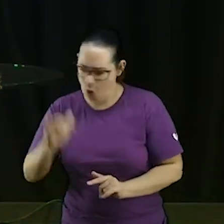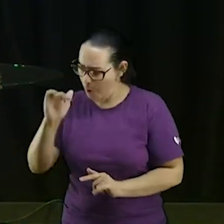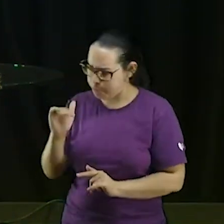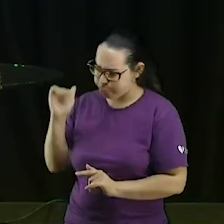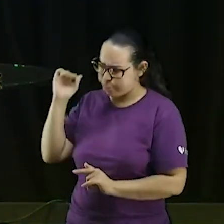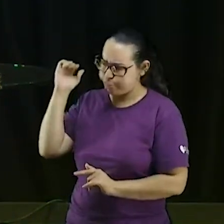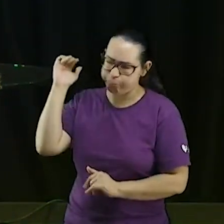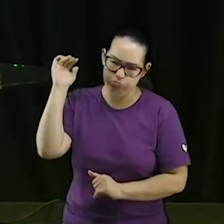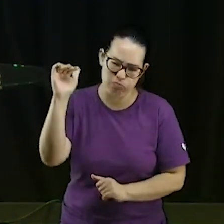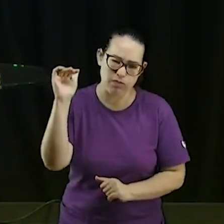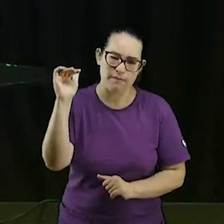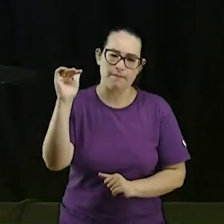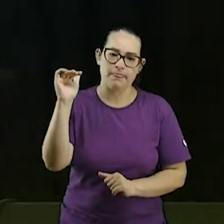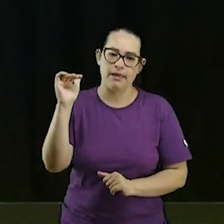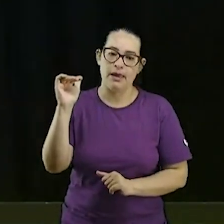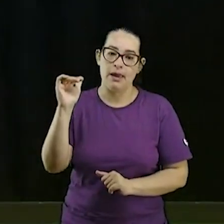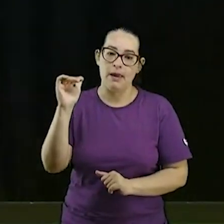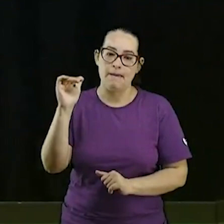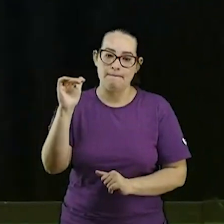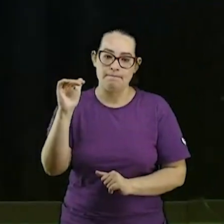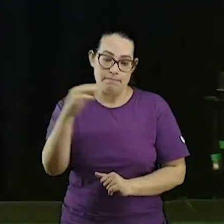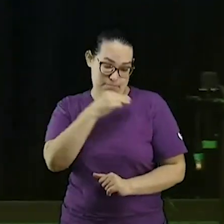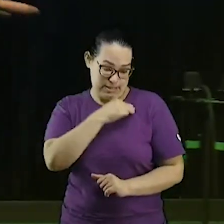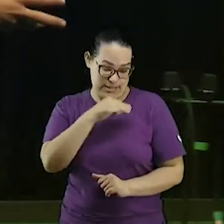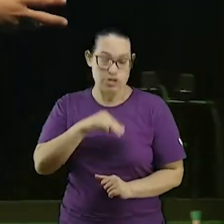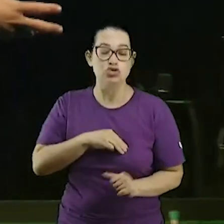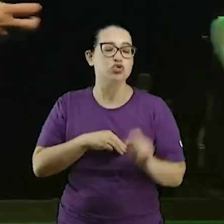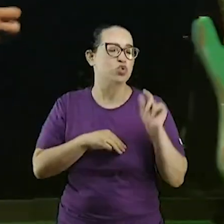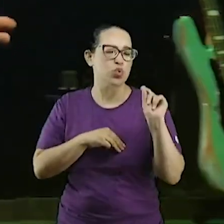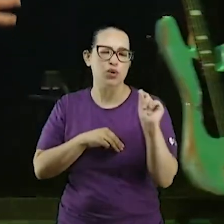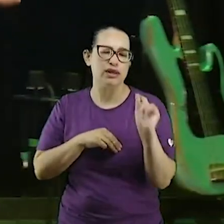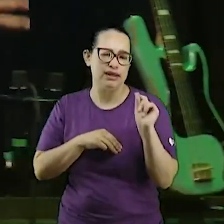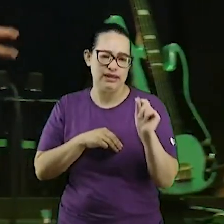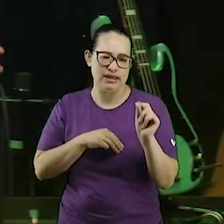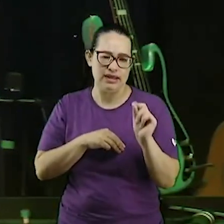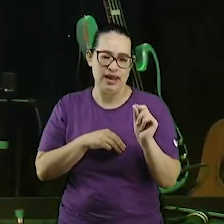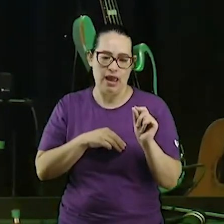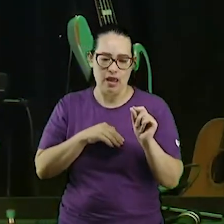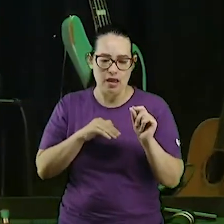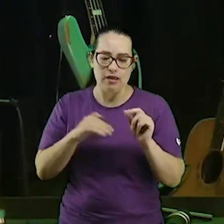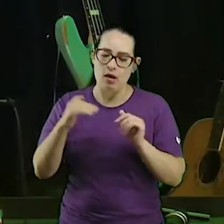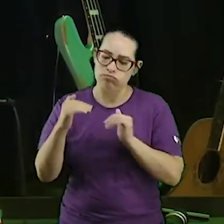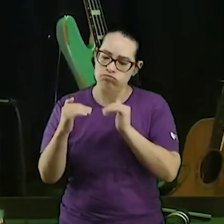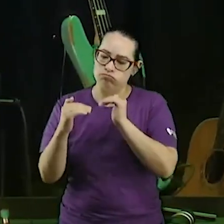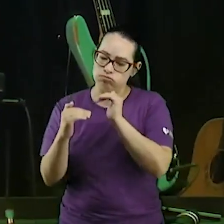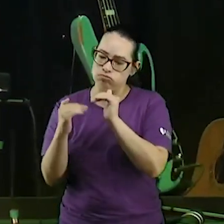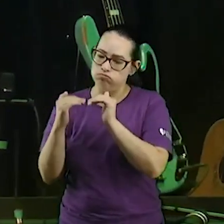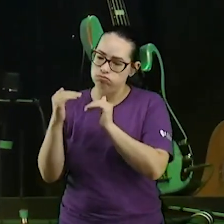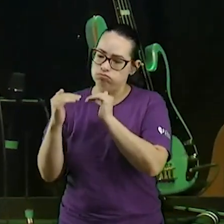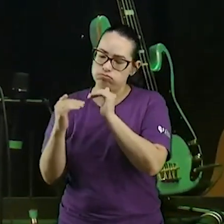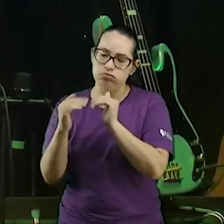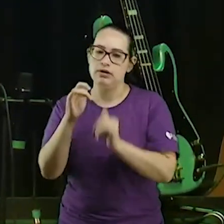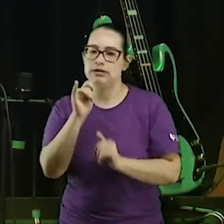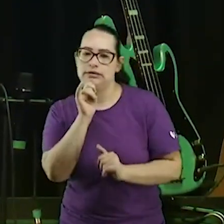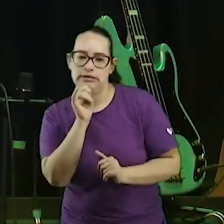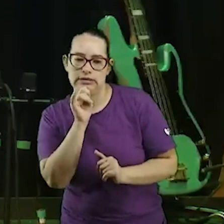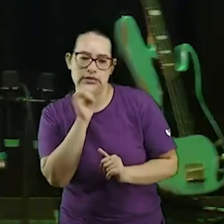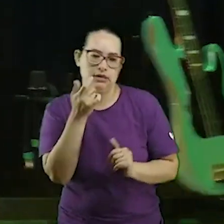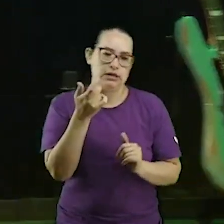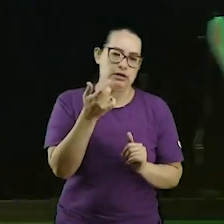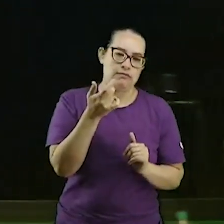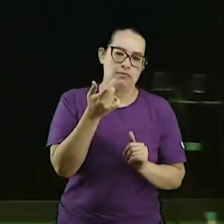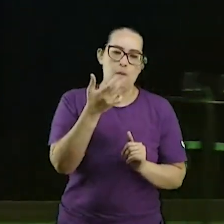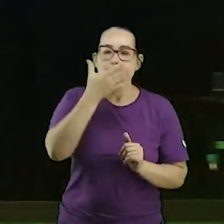é aquele que desce o degrau. Quando eu vou ministrar para você, eu sou um enfermeiro, eu sou um pai, eu sou uma